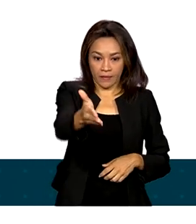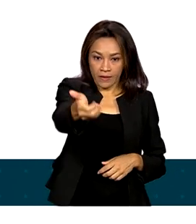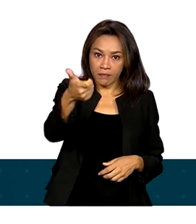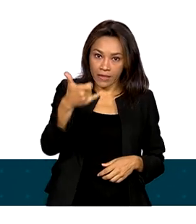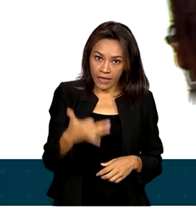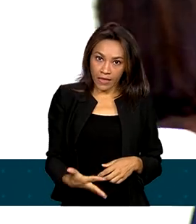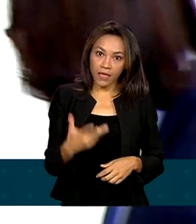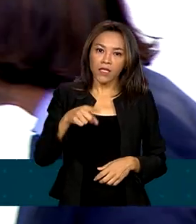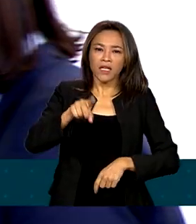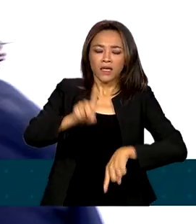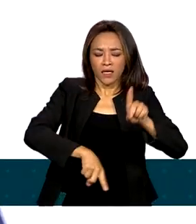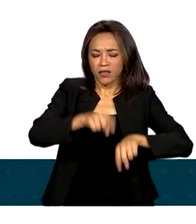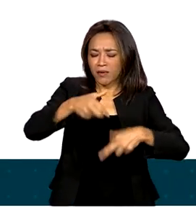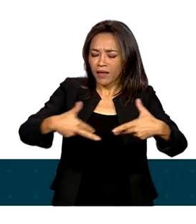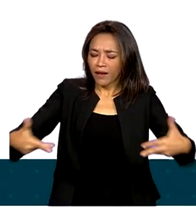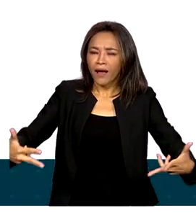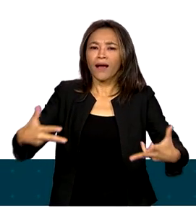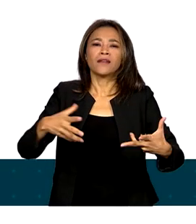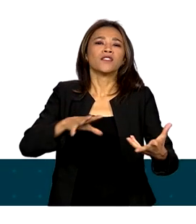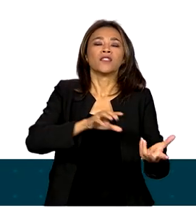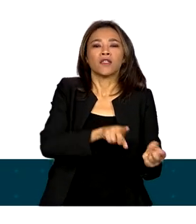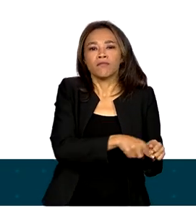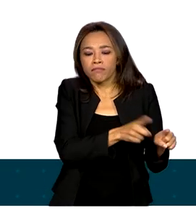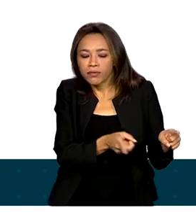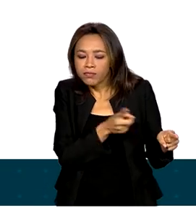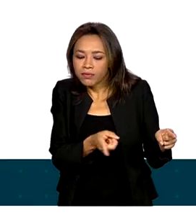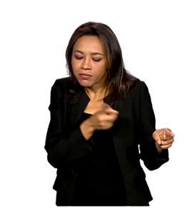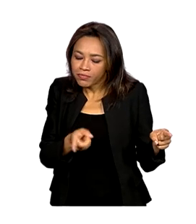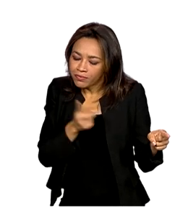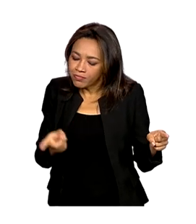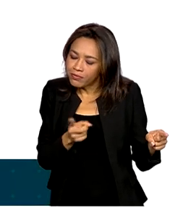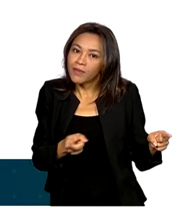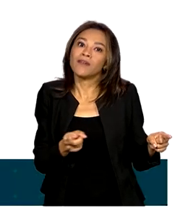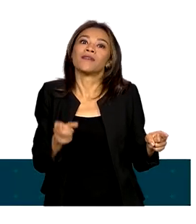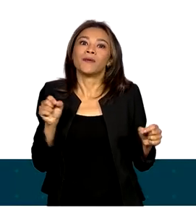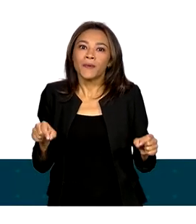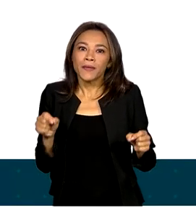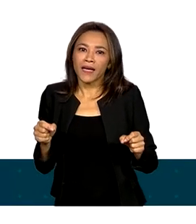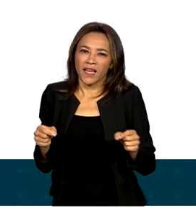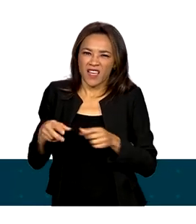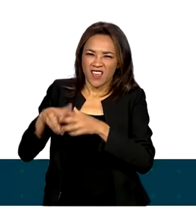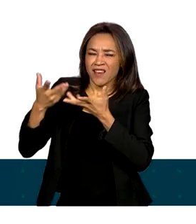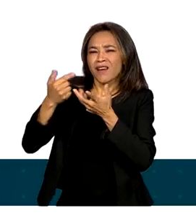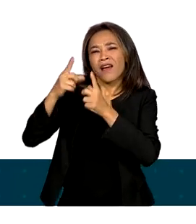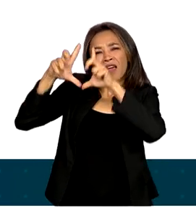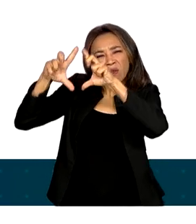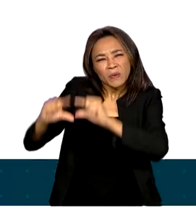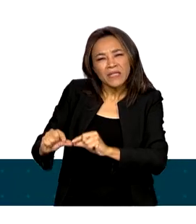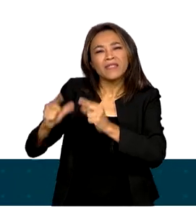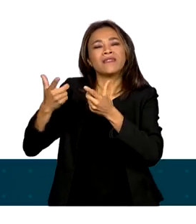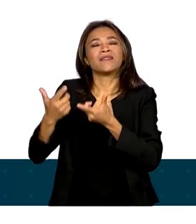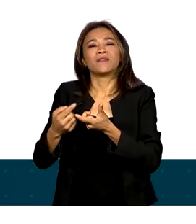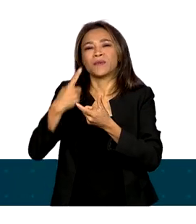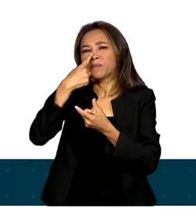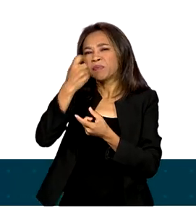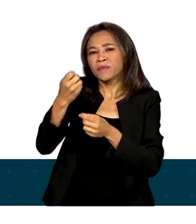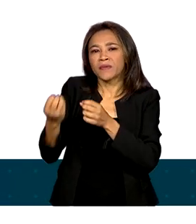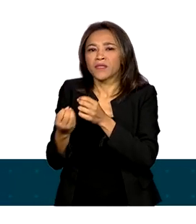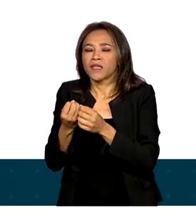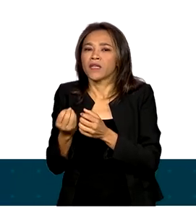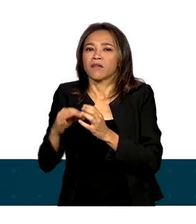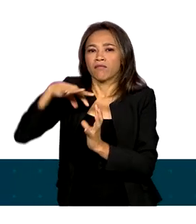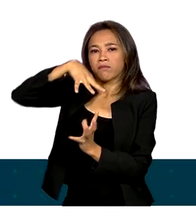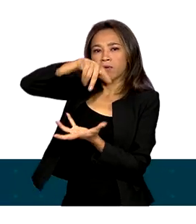retorne ao ciclo produtivo como matéria-prima, diminuindo a emissão de gases de efeito estufa e